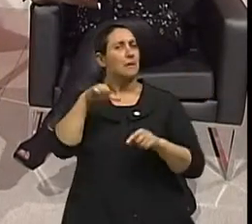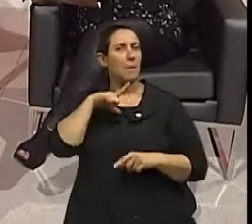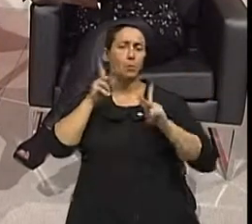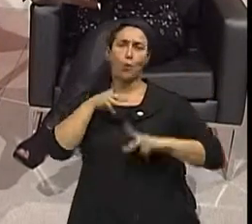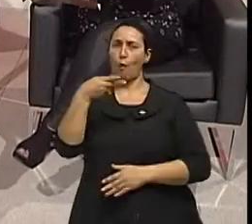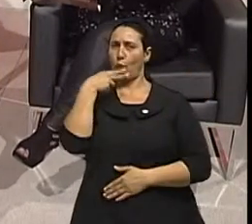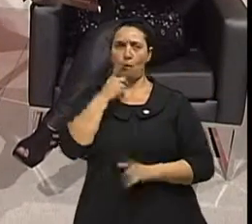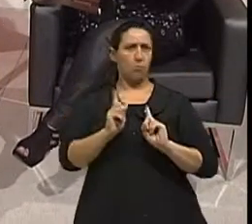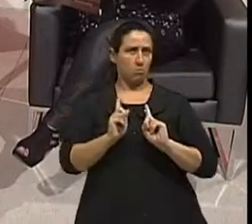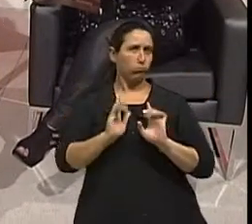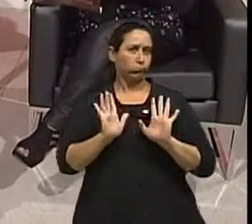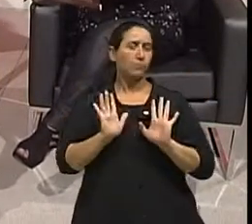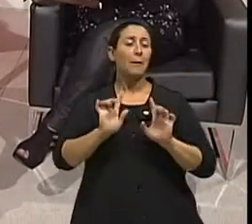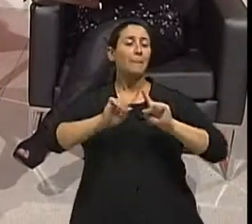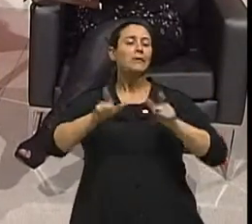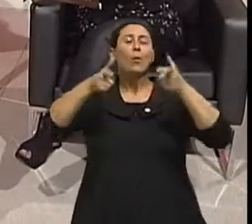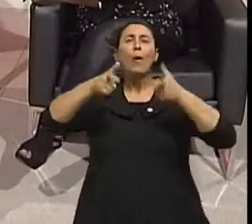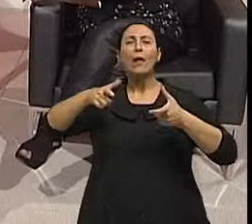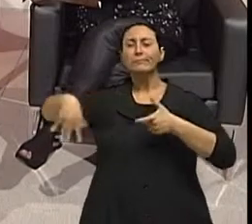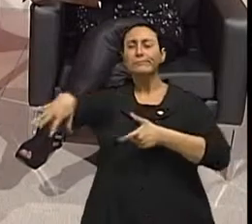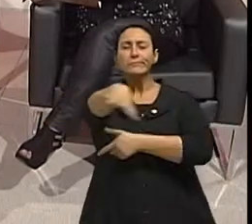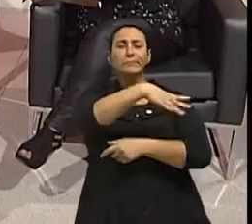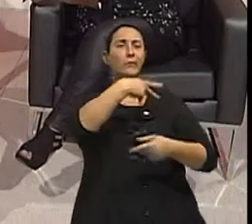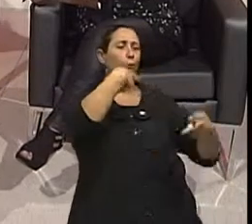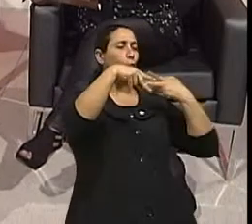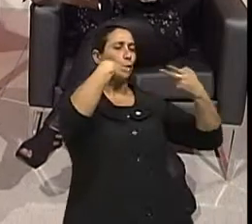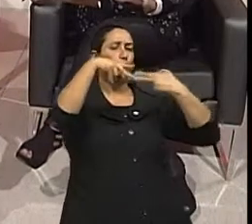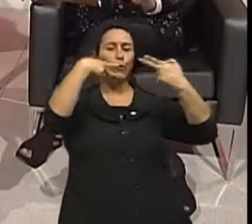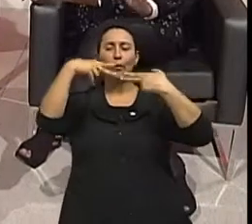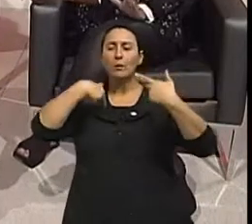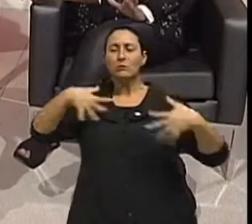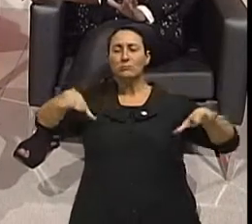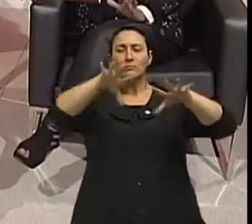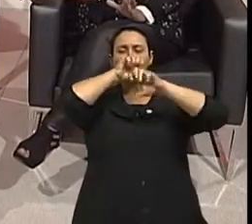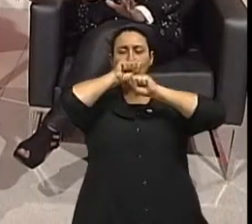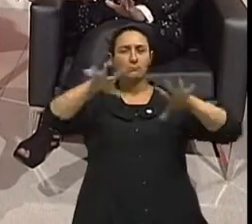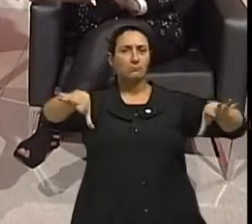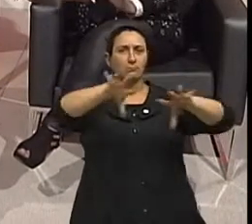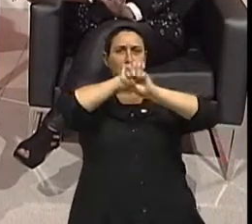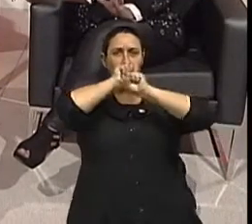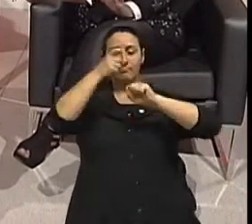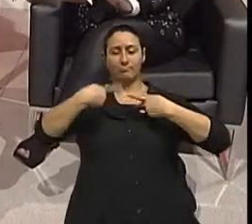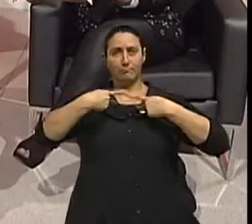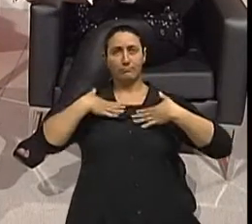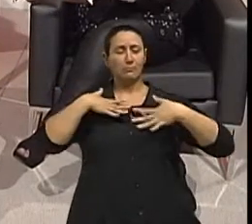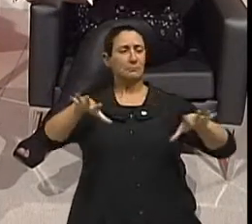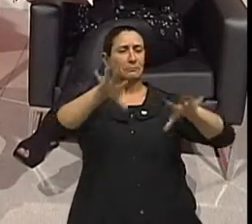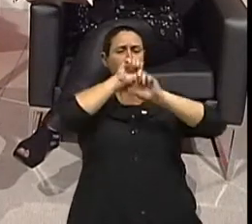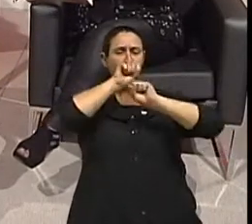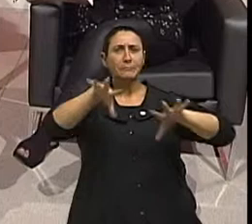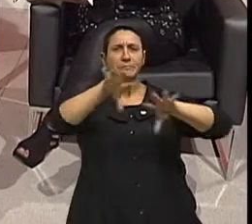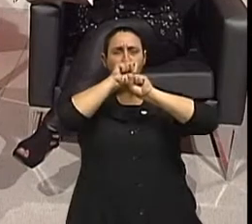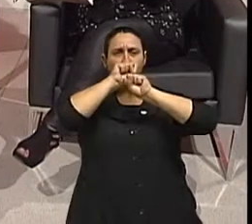Quer dizer, o trabalho no ambiente que as pessoas fumam, que hoje é muito mais difícil, porque tem leis que regularam isso, né? Felizmente. Mas